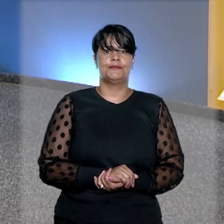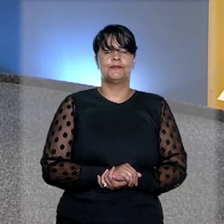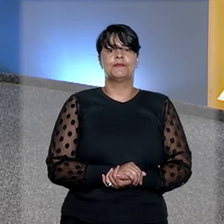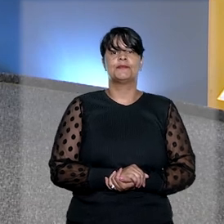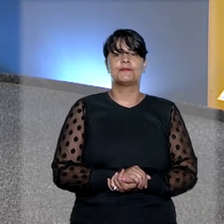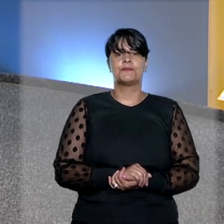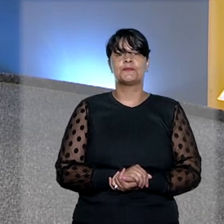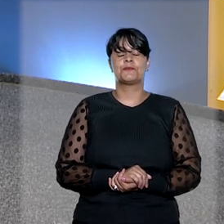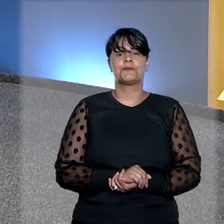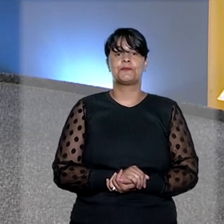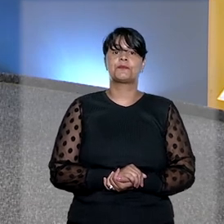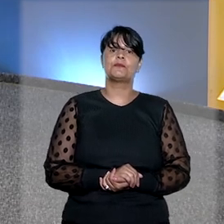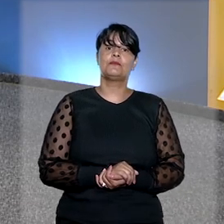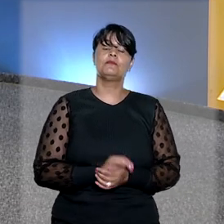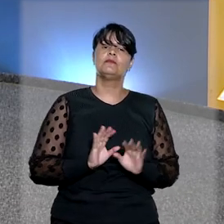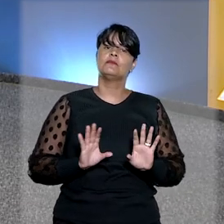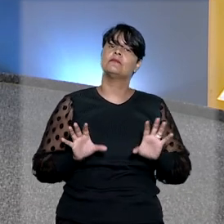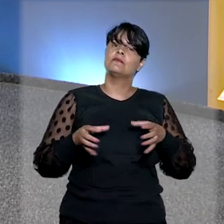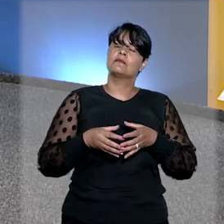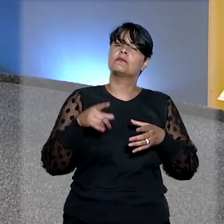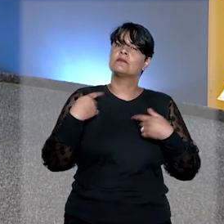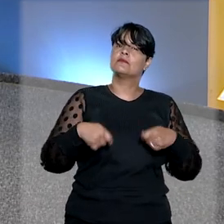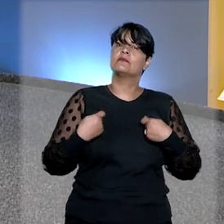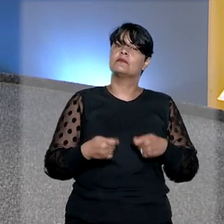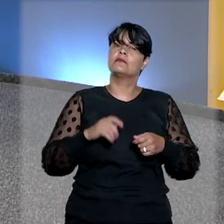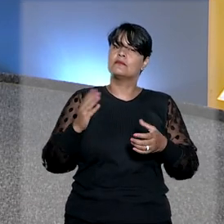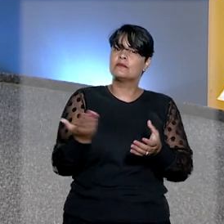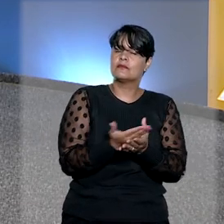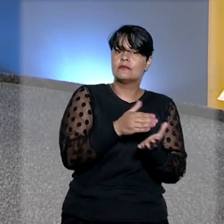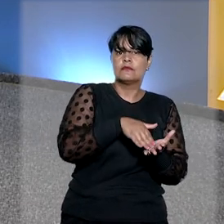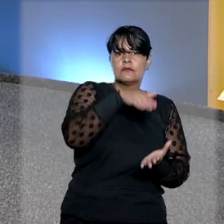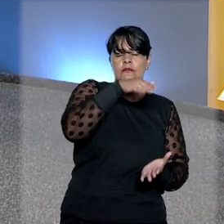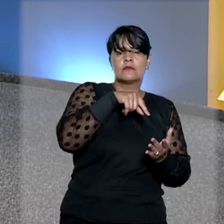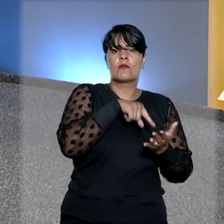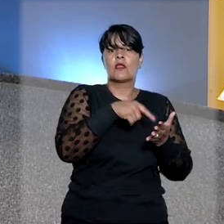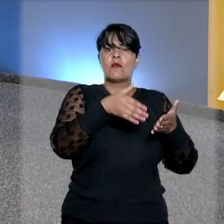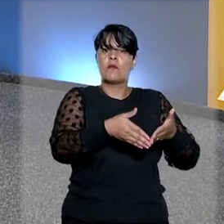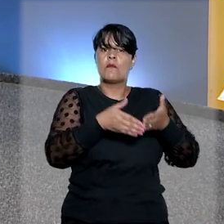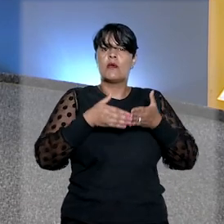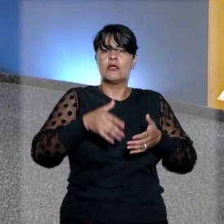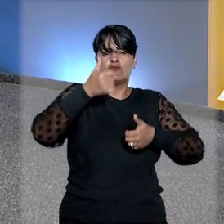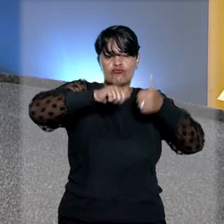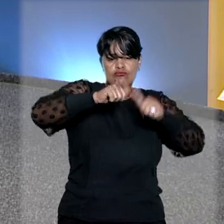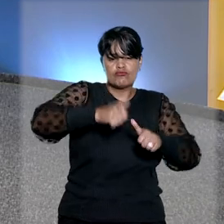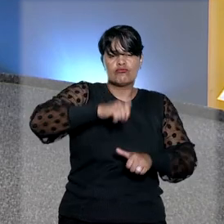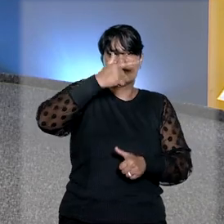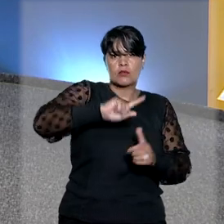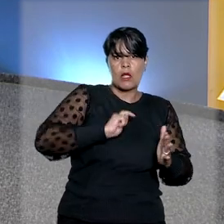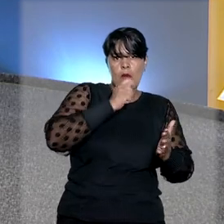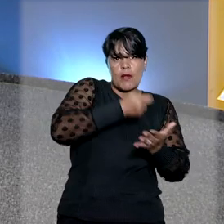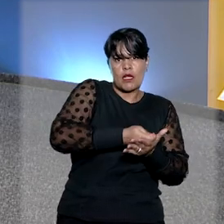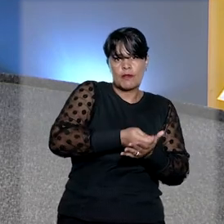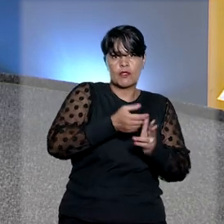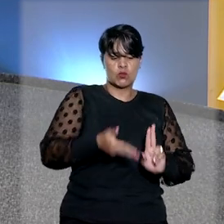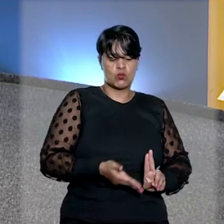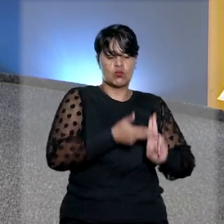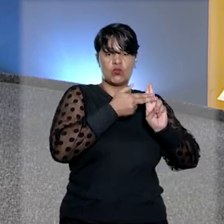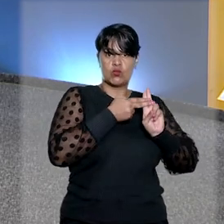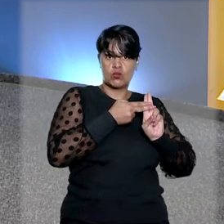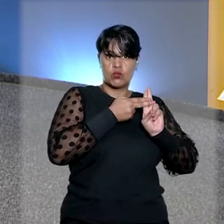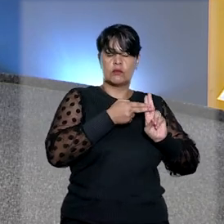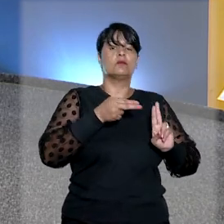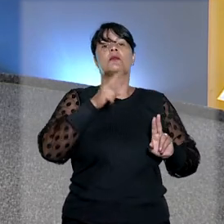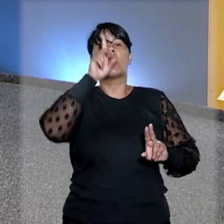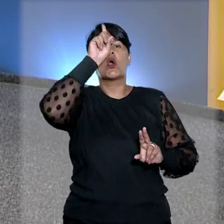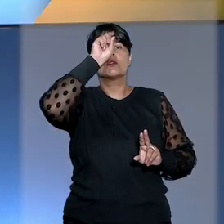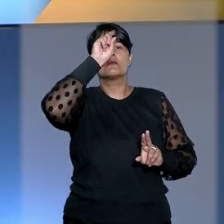União e Ente Local devem integrar a ação que pede revisão de pagamentos do SUS para hospital privado. Decide a